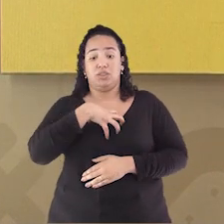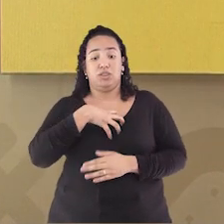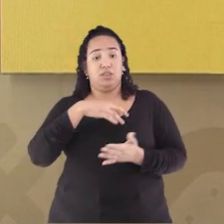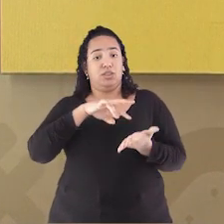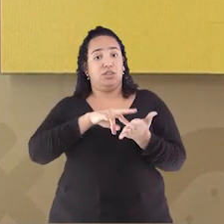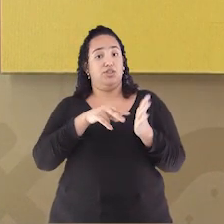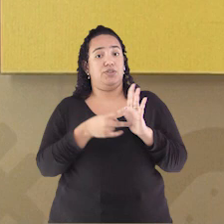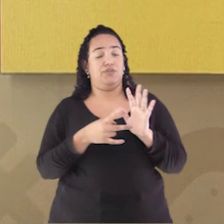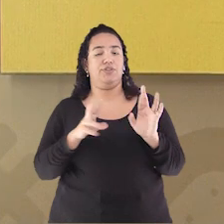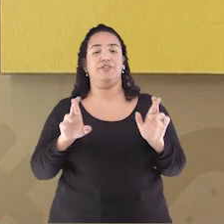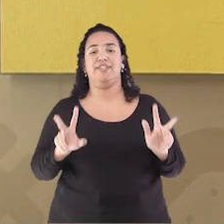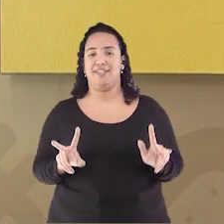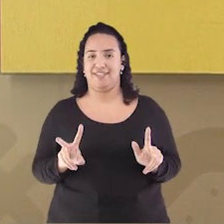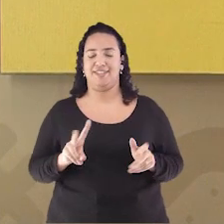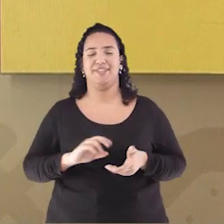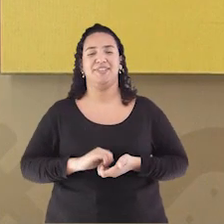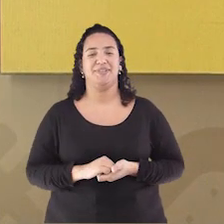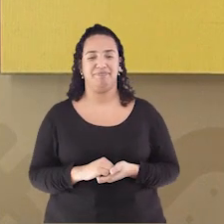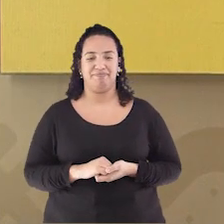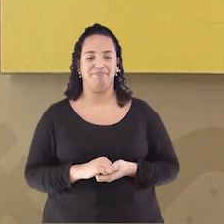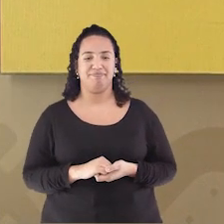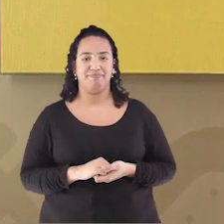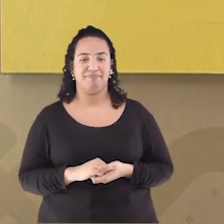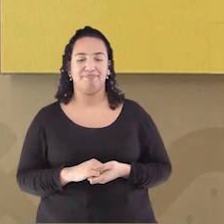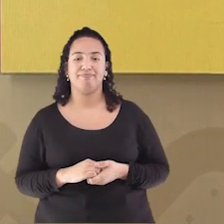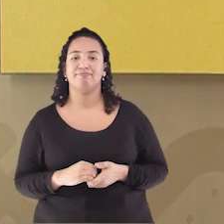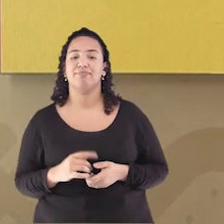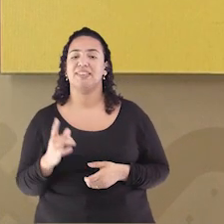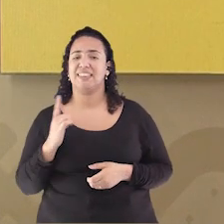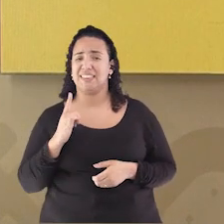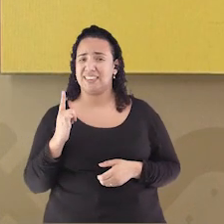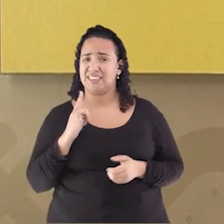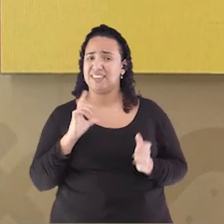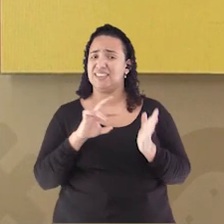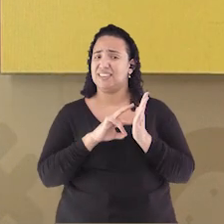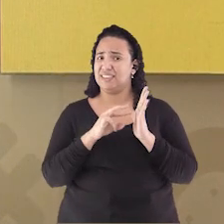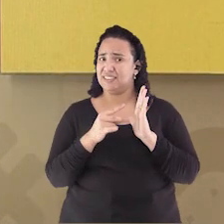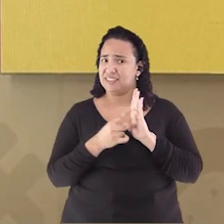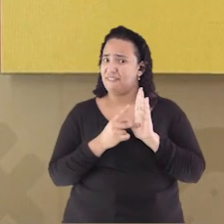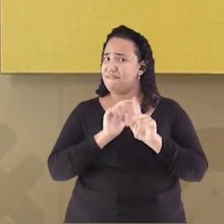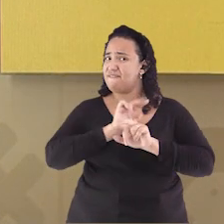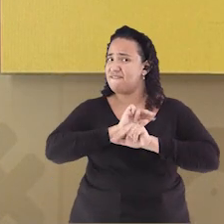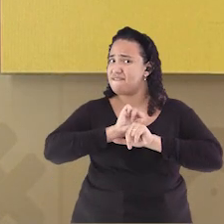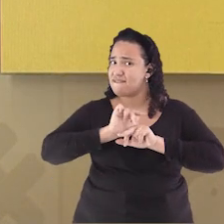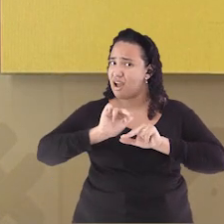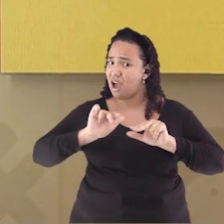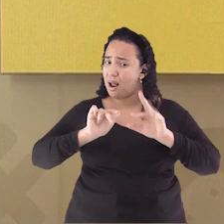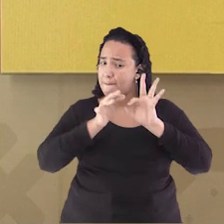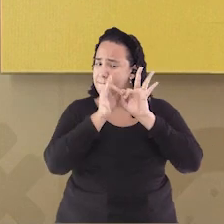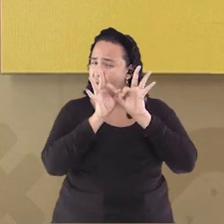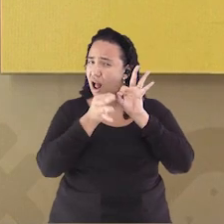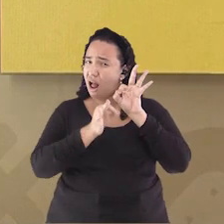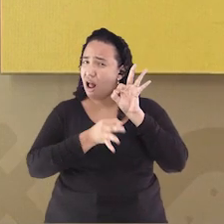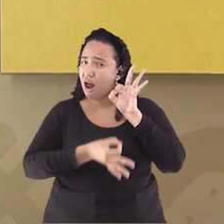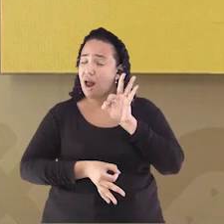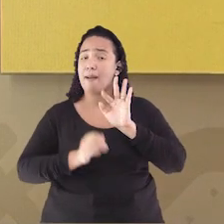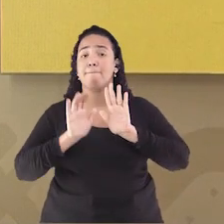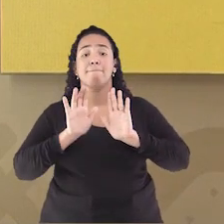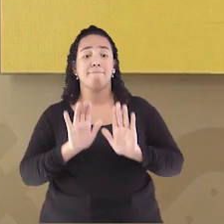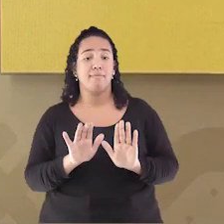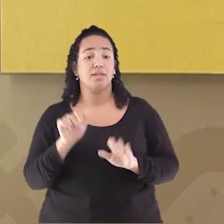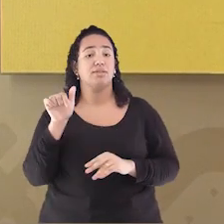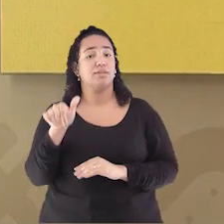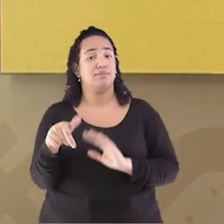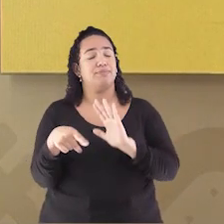significado Diferente E são muitos Significados Diferentes Mas mesmo assim